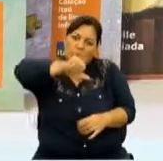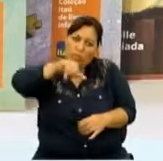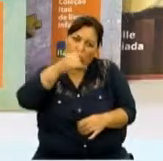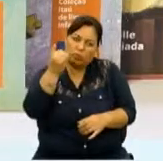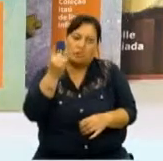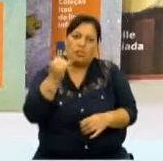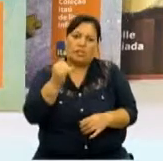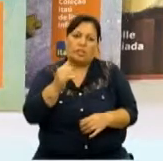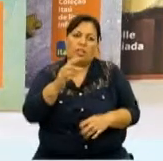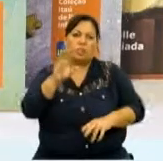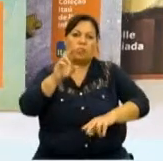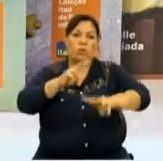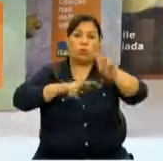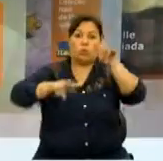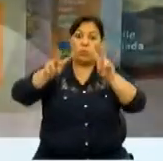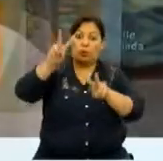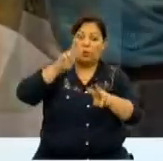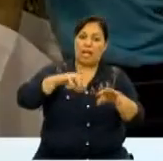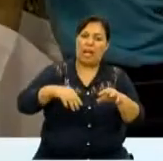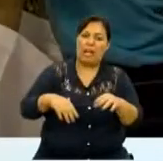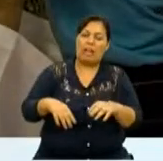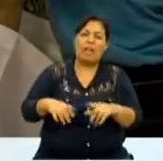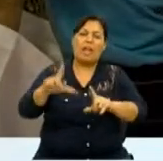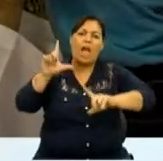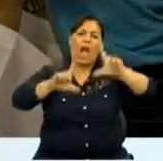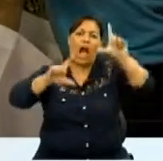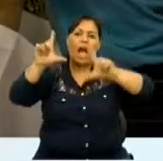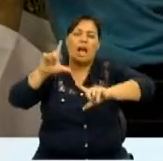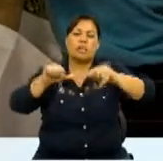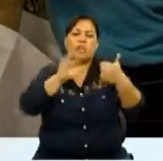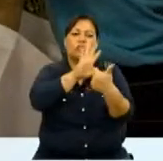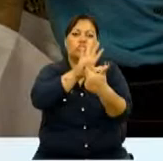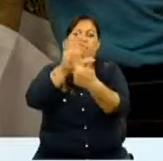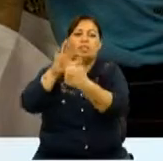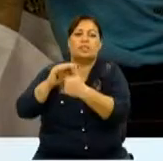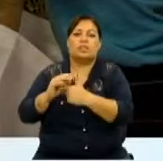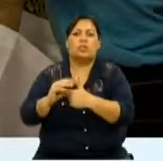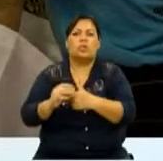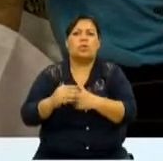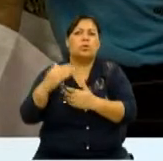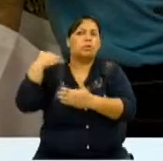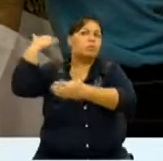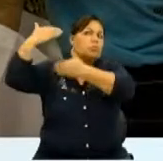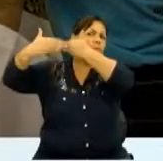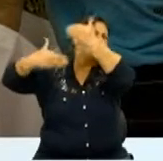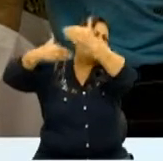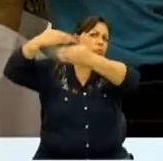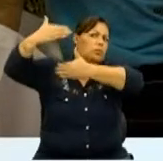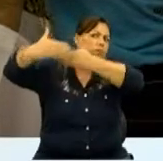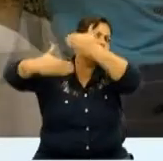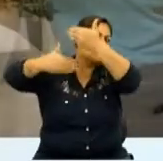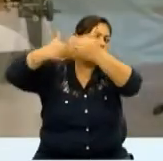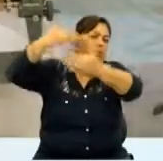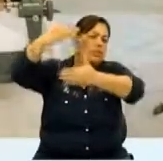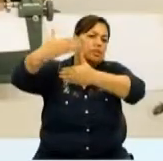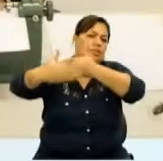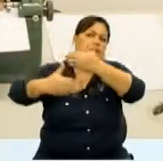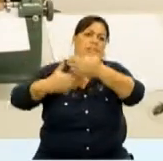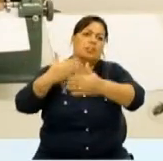Bom, gente, vamos aproveitar e vamos colocando as imagens, mostrando, né? Todo esse passar do tempo, a